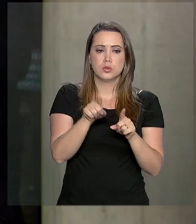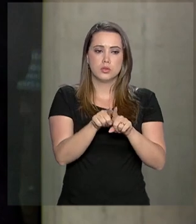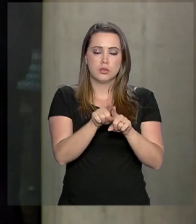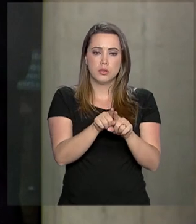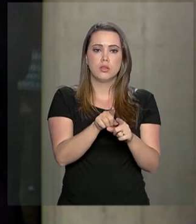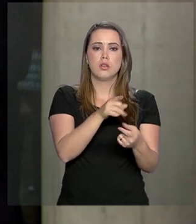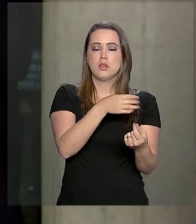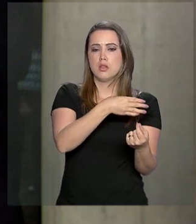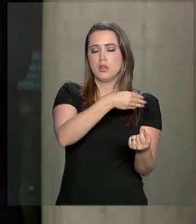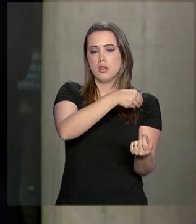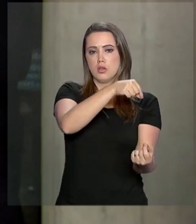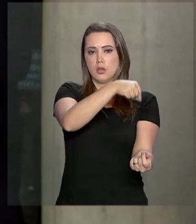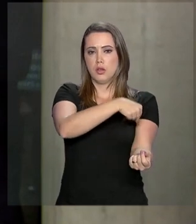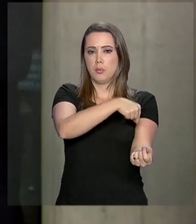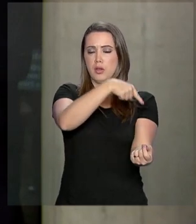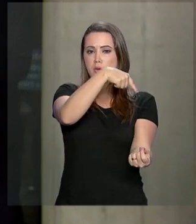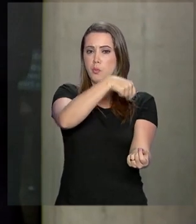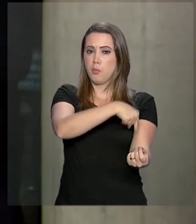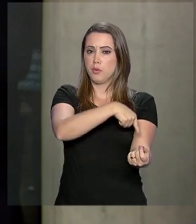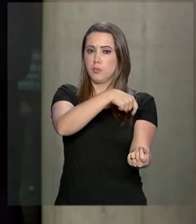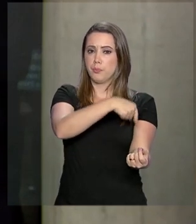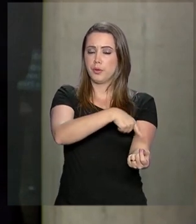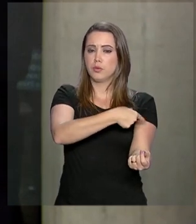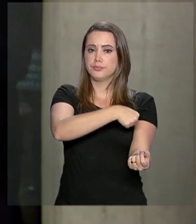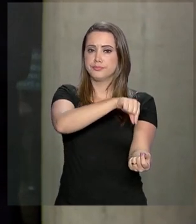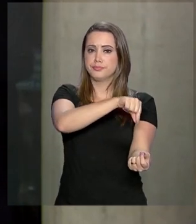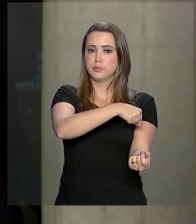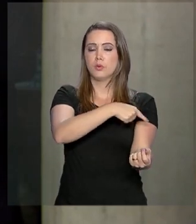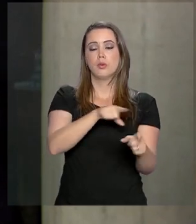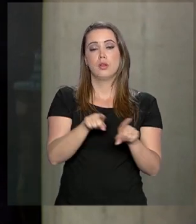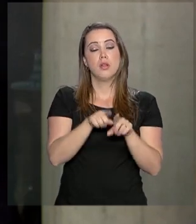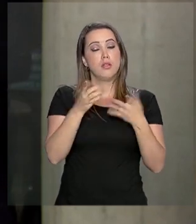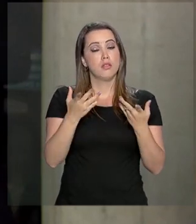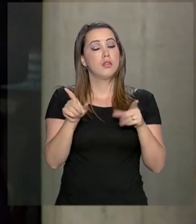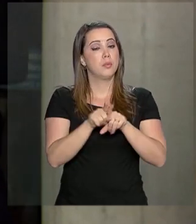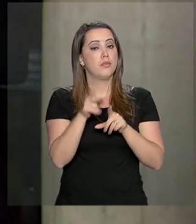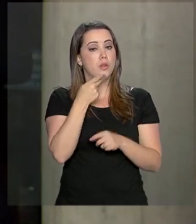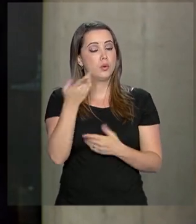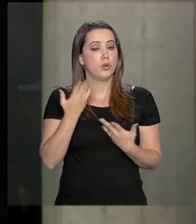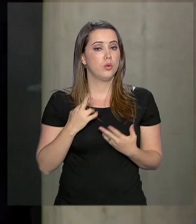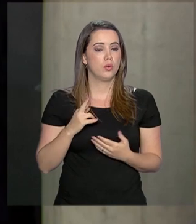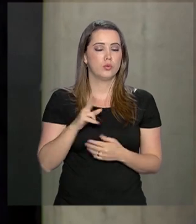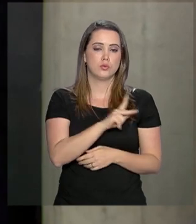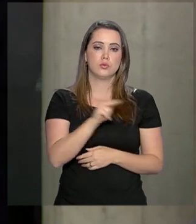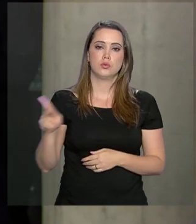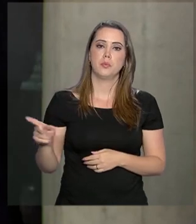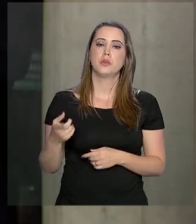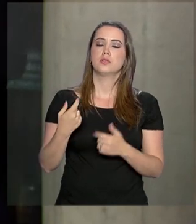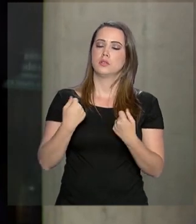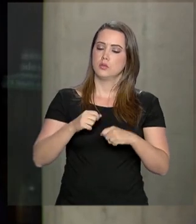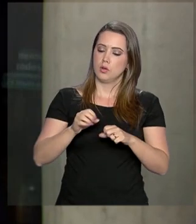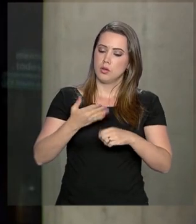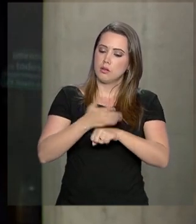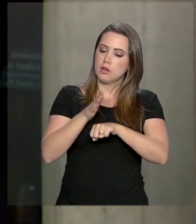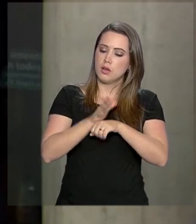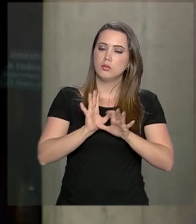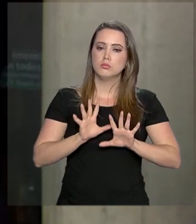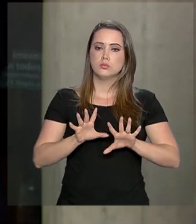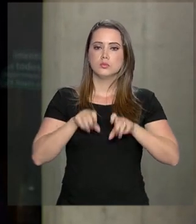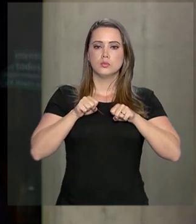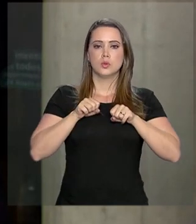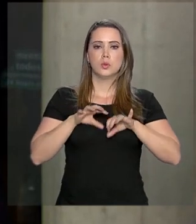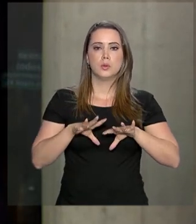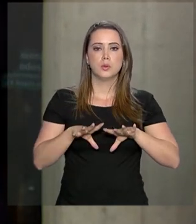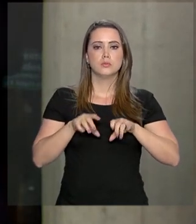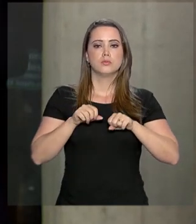nutrição parenteral, por soro. O porta-voz disse também que hoje o presidente fez exercícios respiratórios e caminhou duas